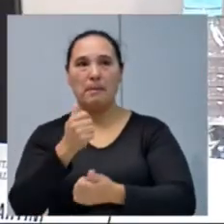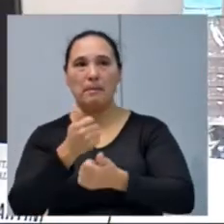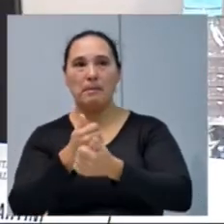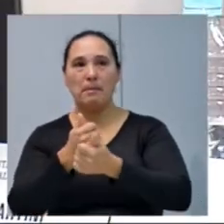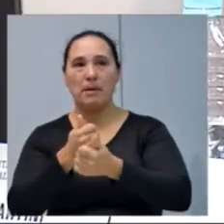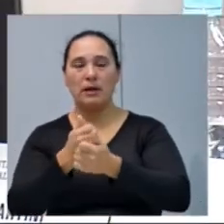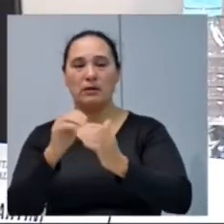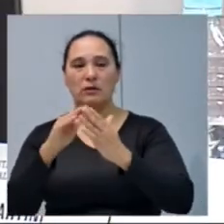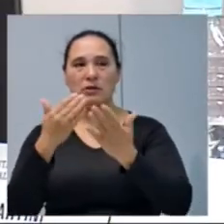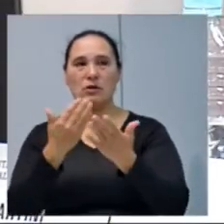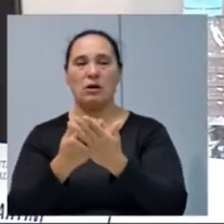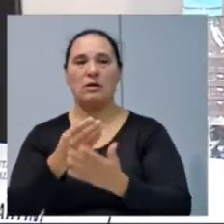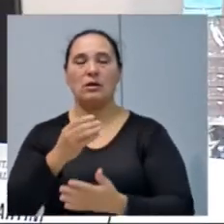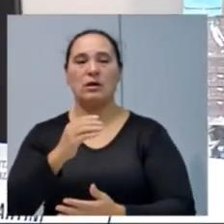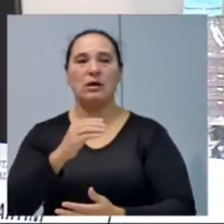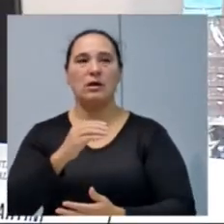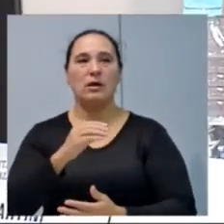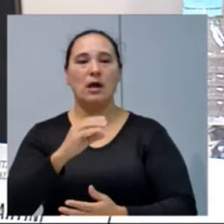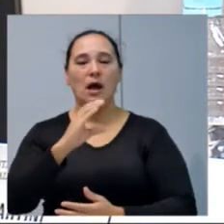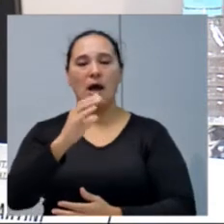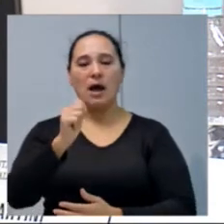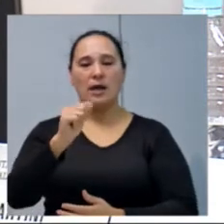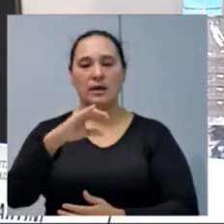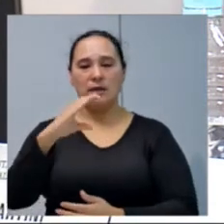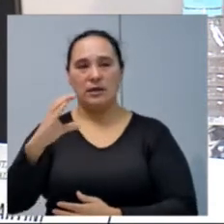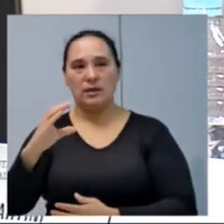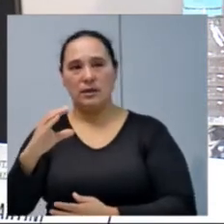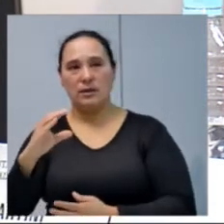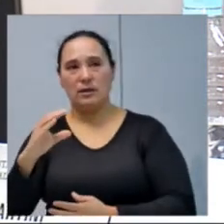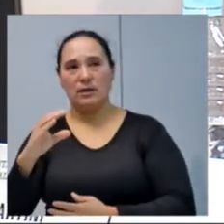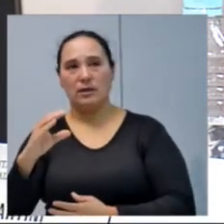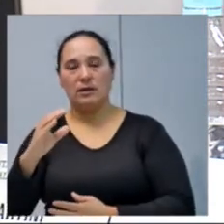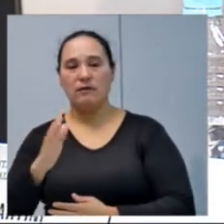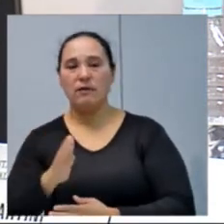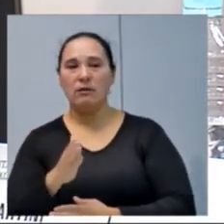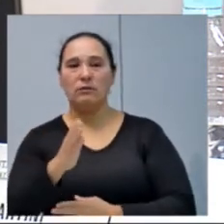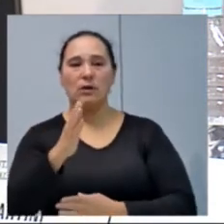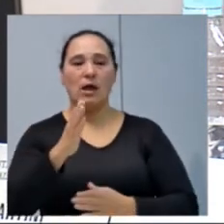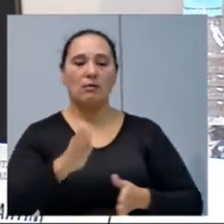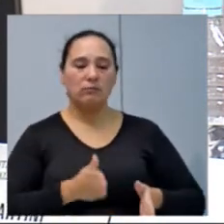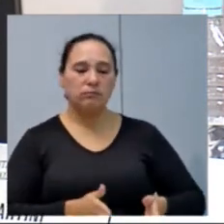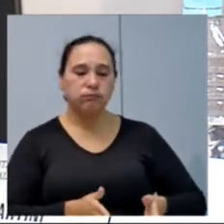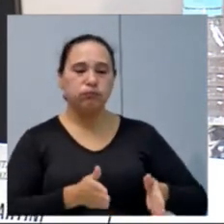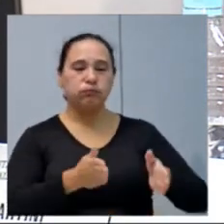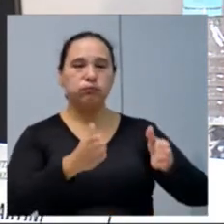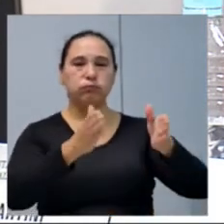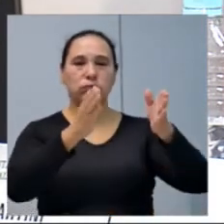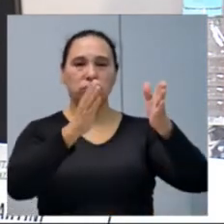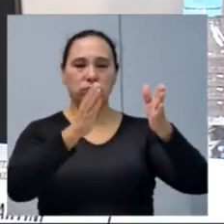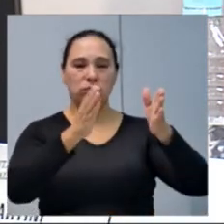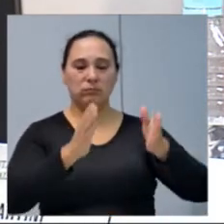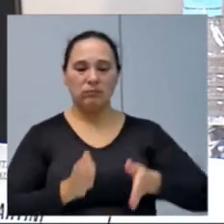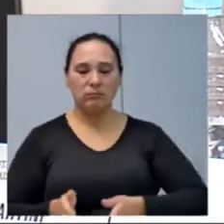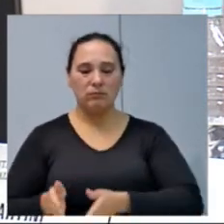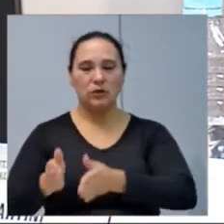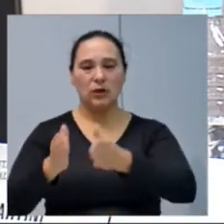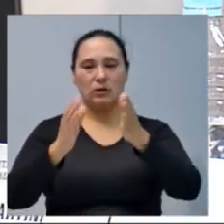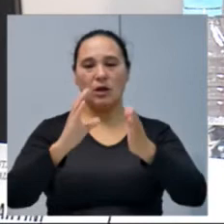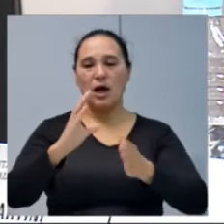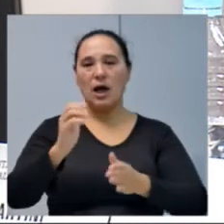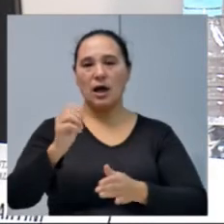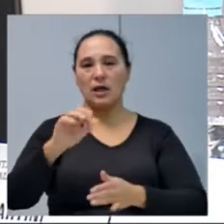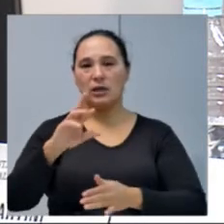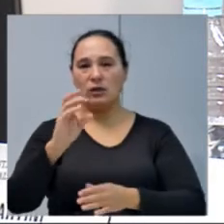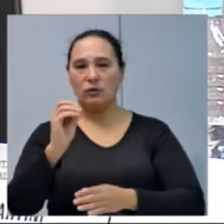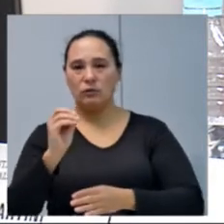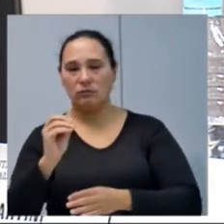ao colégio do Caíque, que vai até o condomínio Cairu, segue, vai em direção ao mobário Monte Castelo, em trocamento com